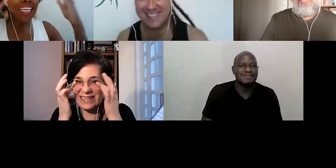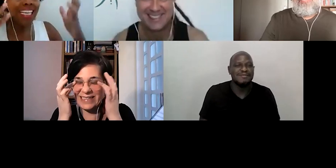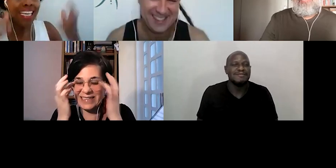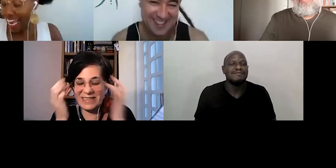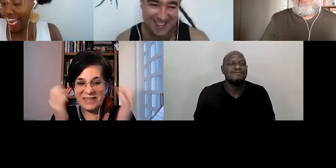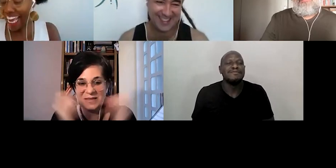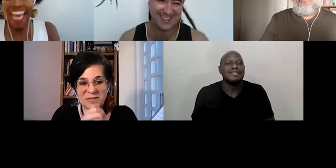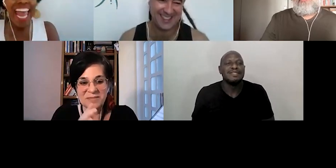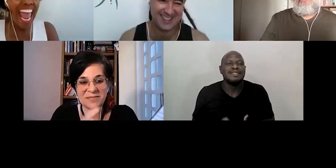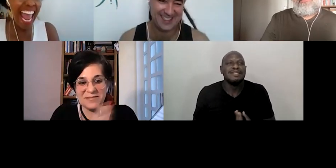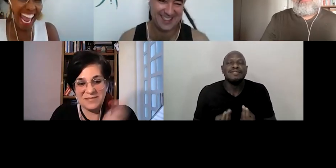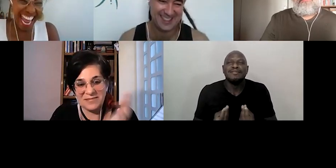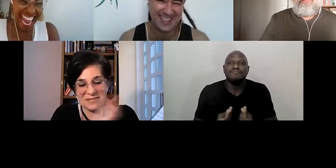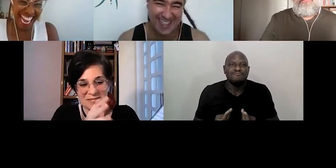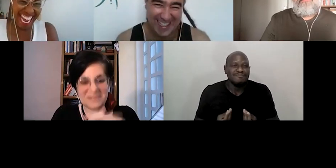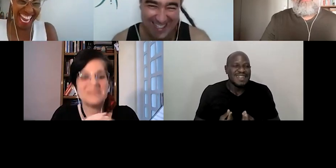Isso.